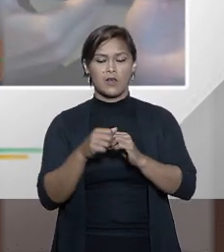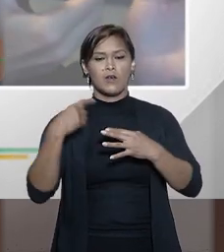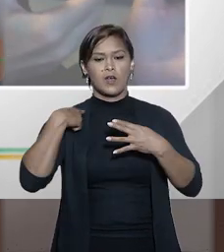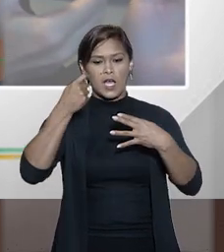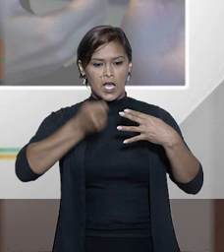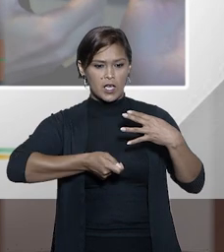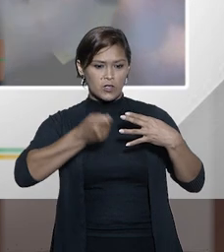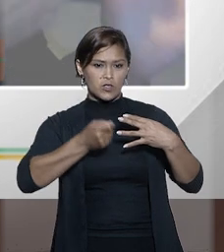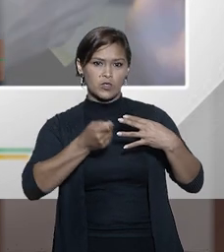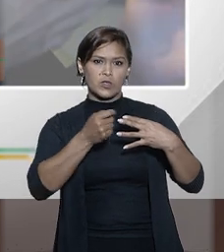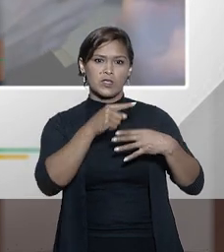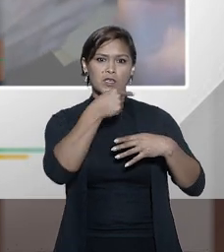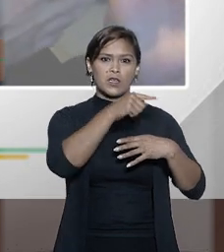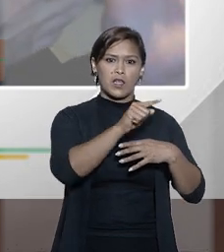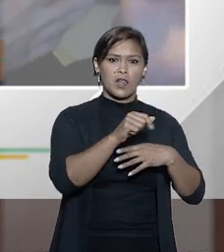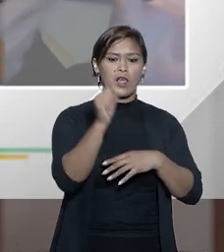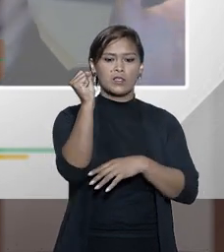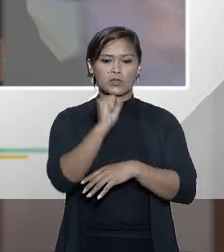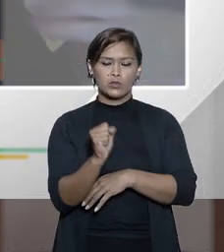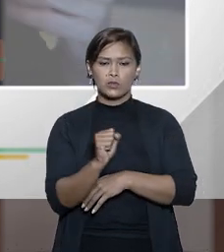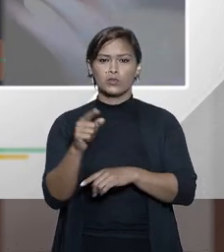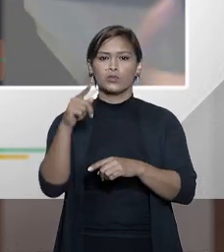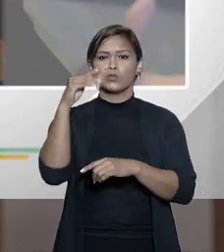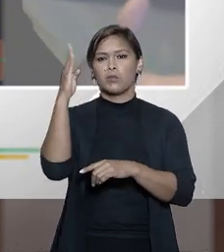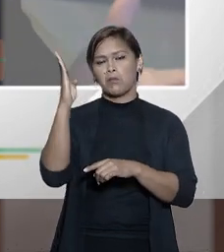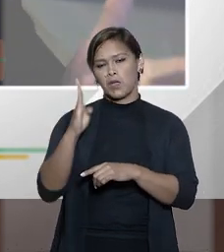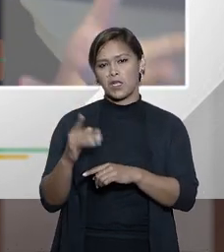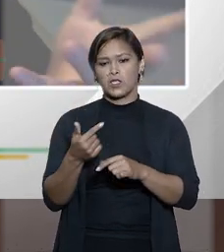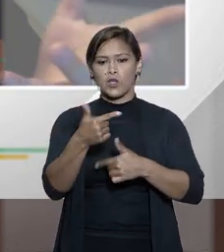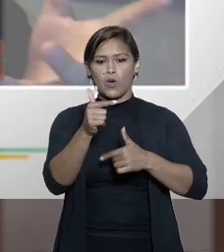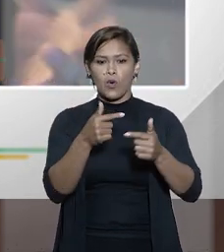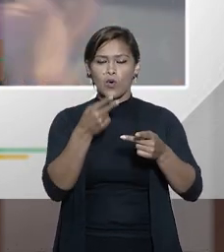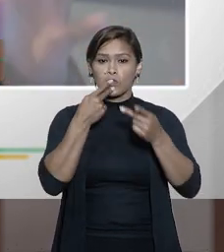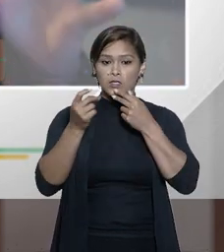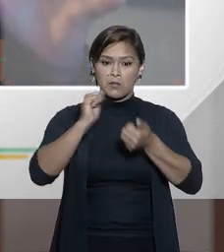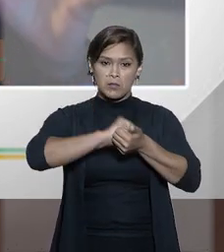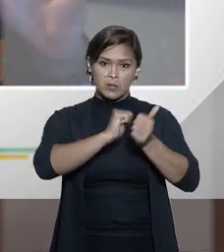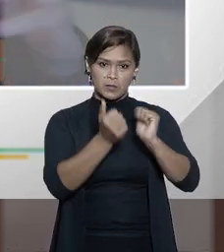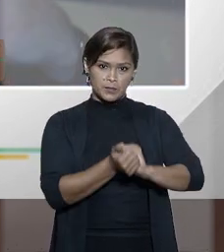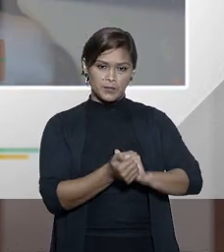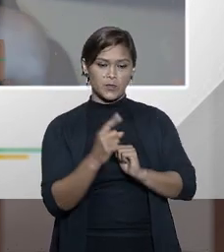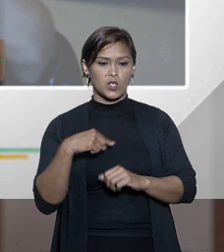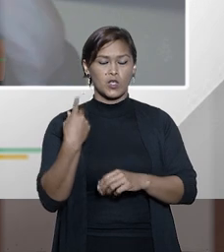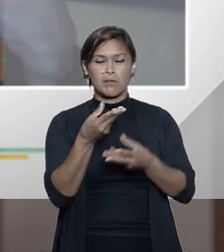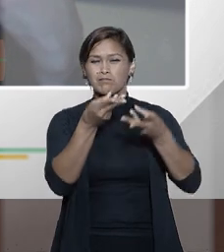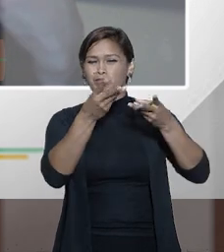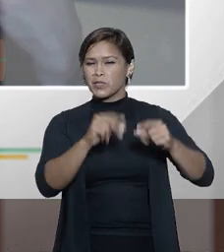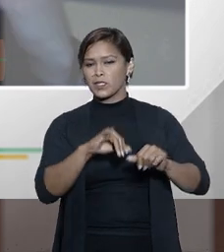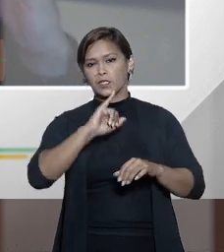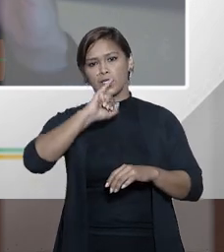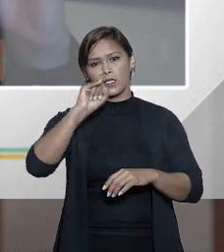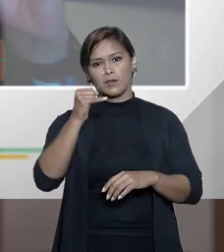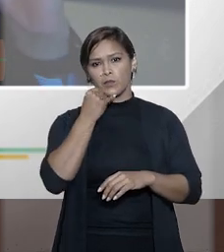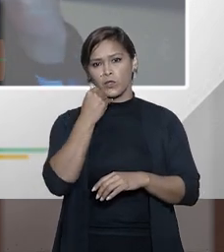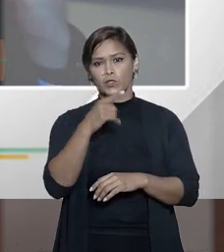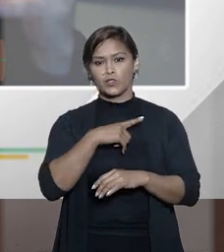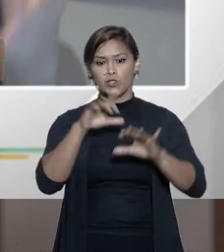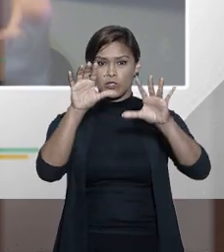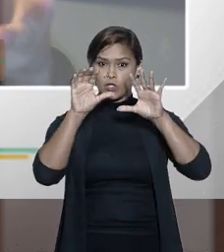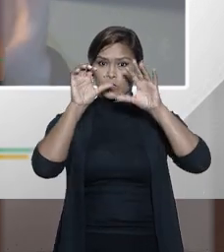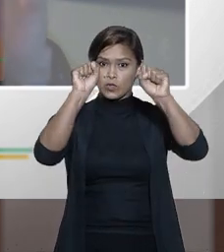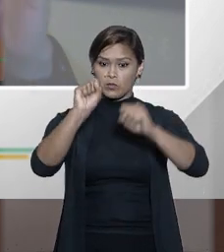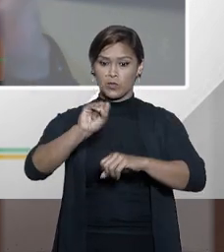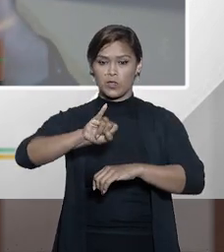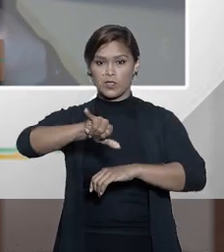juiz federal lá em Erestim no sul do Brasil terá outro critério para fazer esse molde nós perdemos a oportunidade de ter um